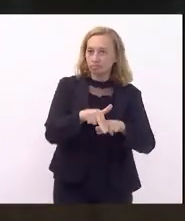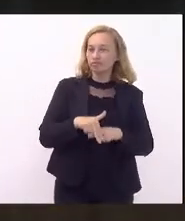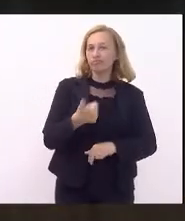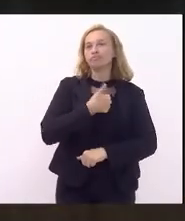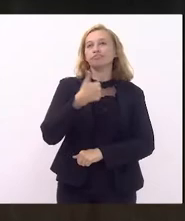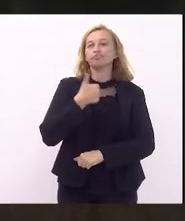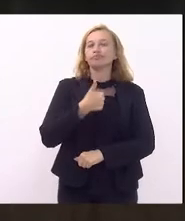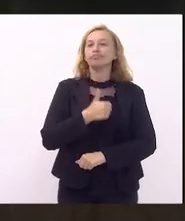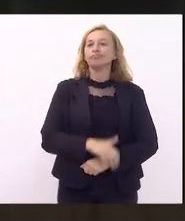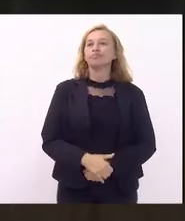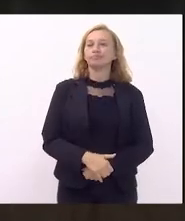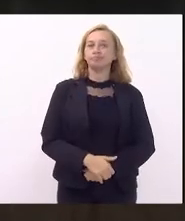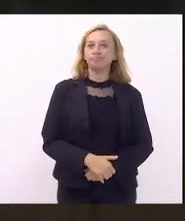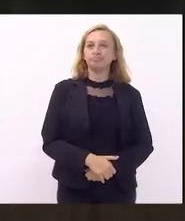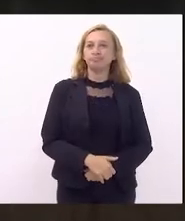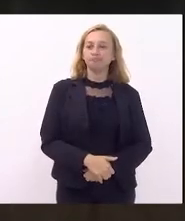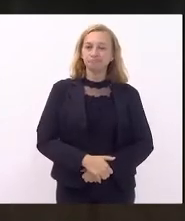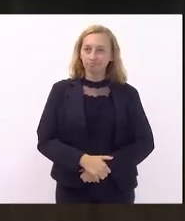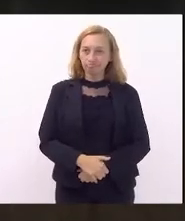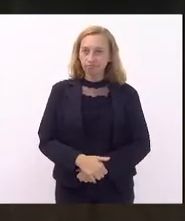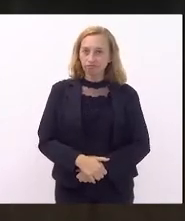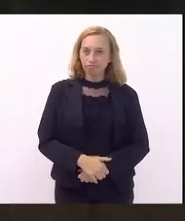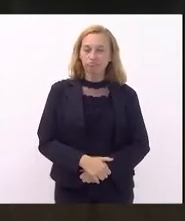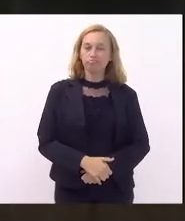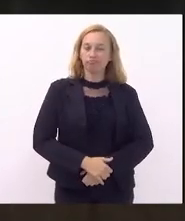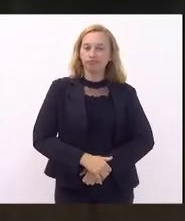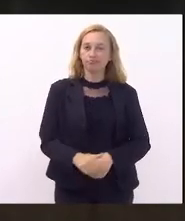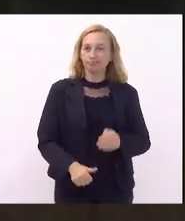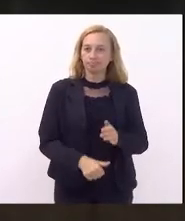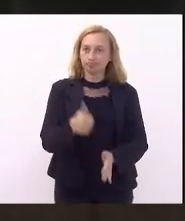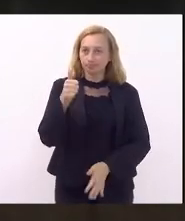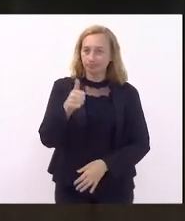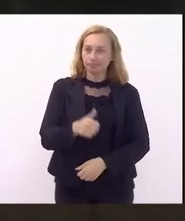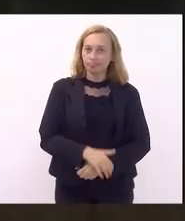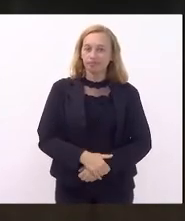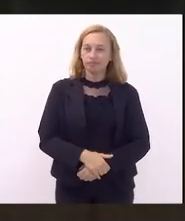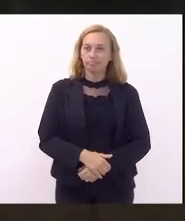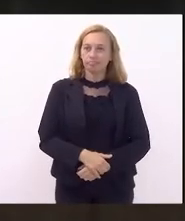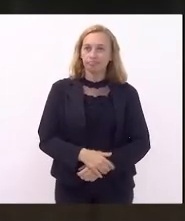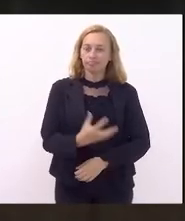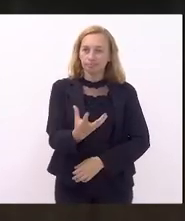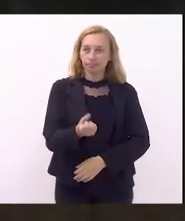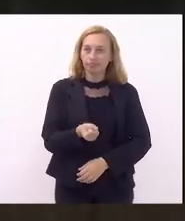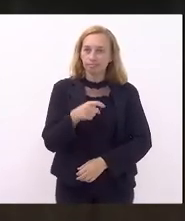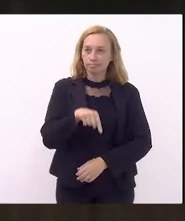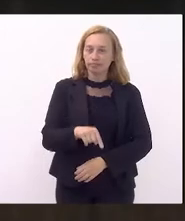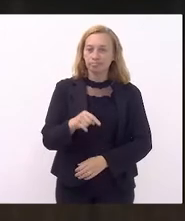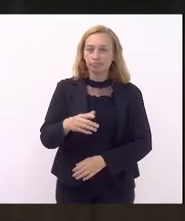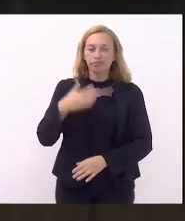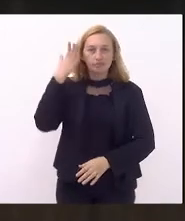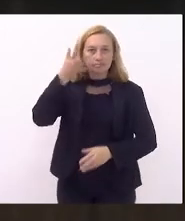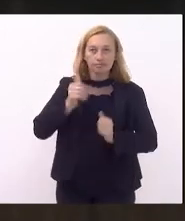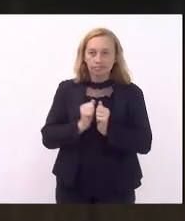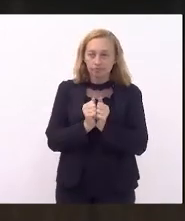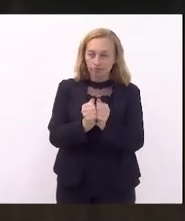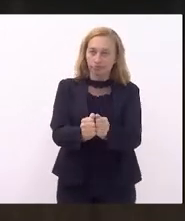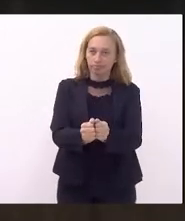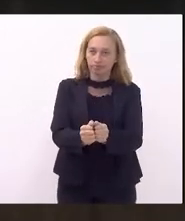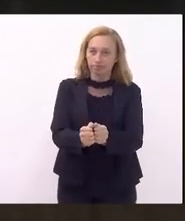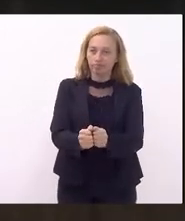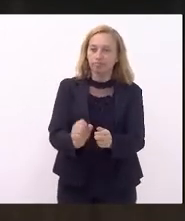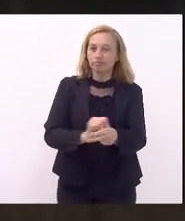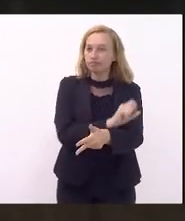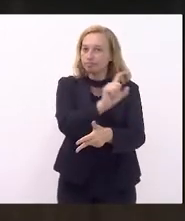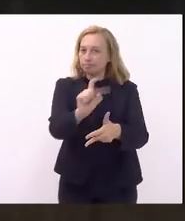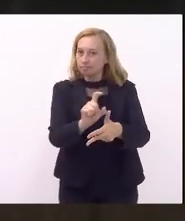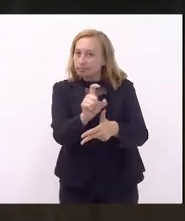primeiro lugar, salvo engano, é a primeira vez que recebemos aqui uma mensagem conjunta do Poder